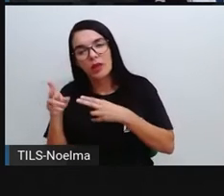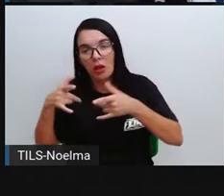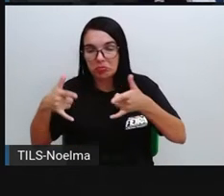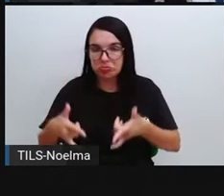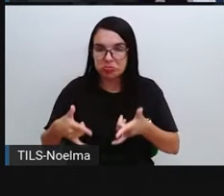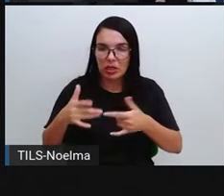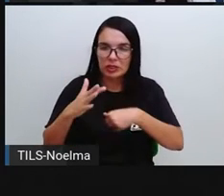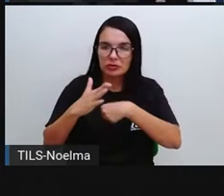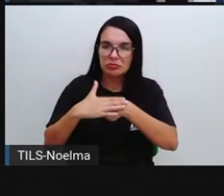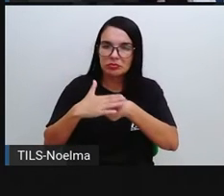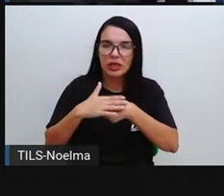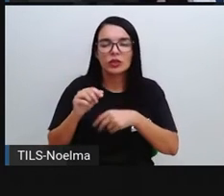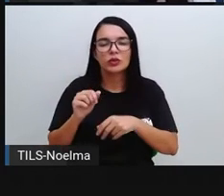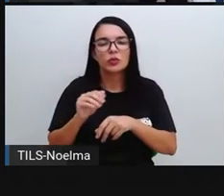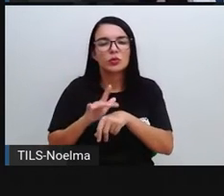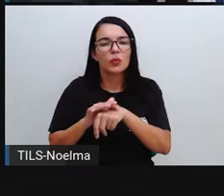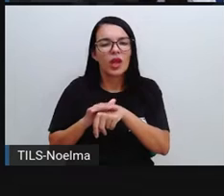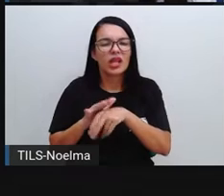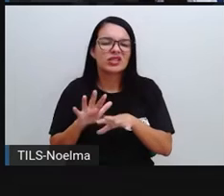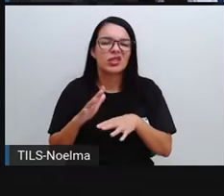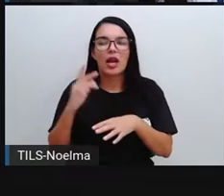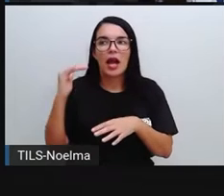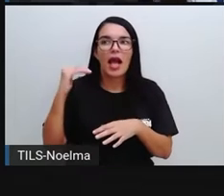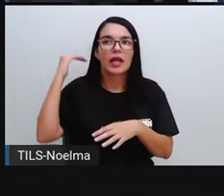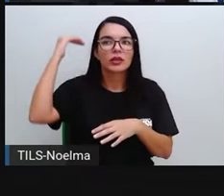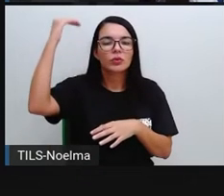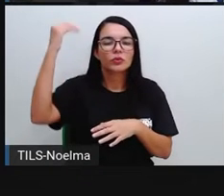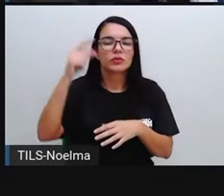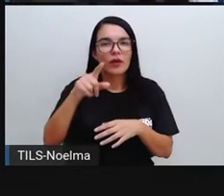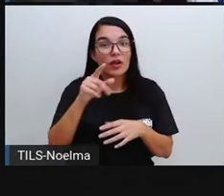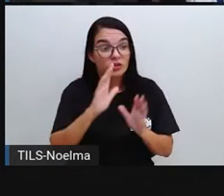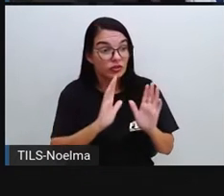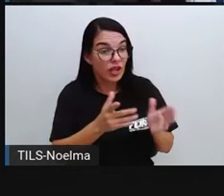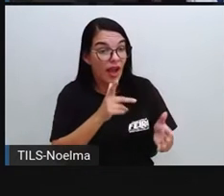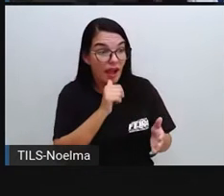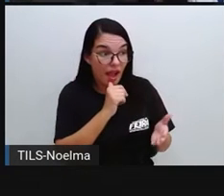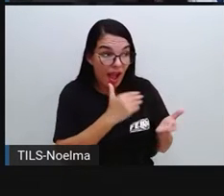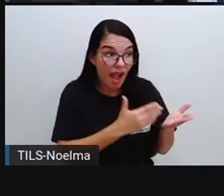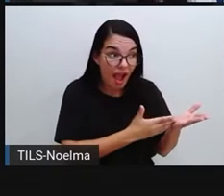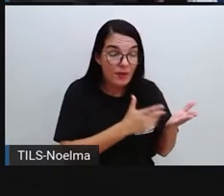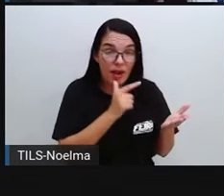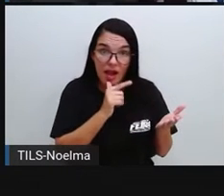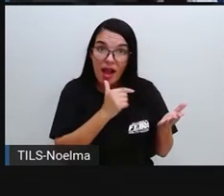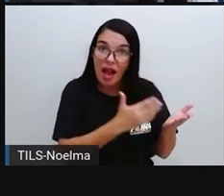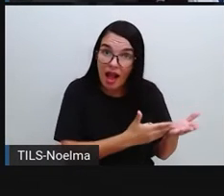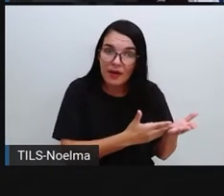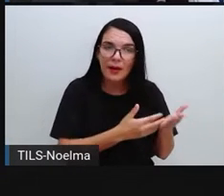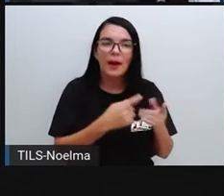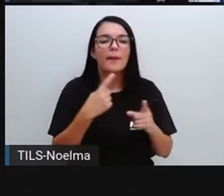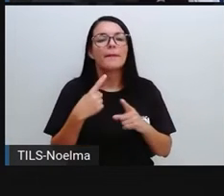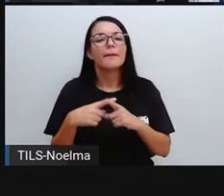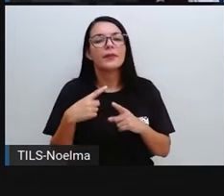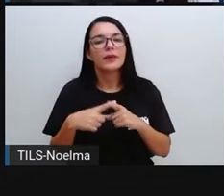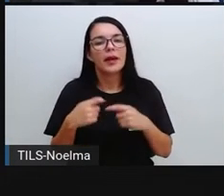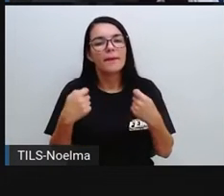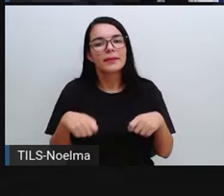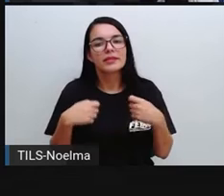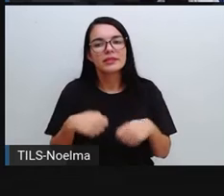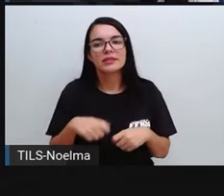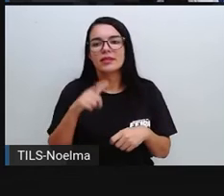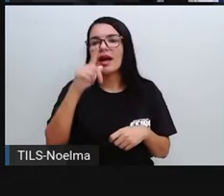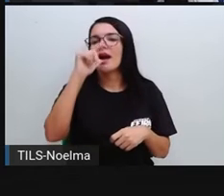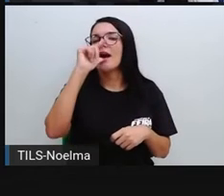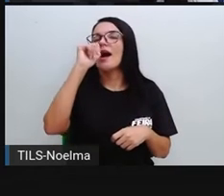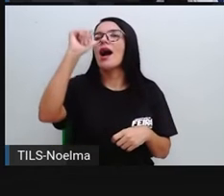Os adultos Que cuidam dele Costumam ficar perguntando Quero uma água Quero uma água Porque Não se tem